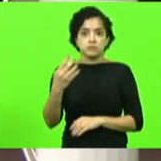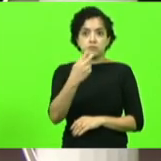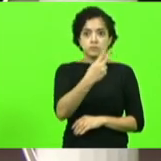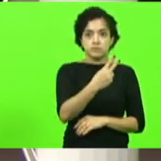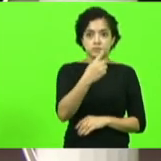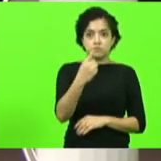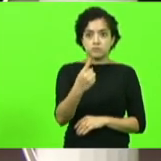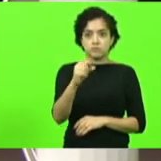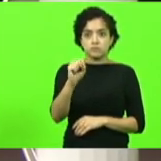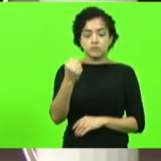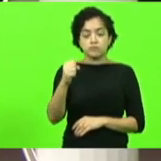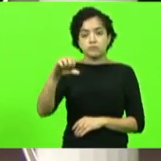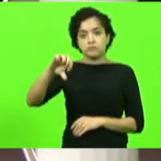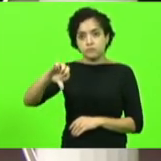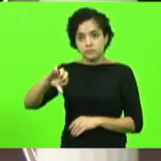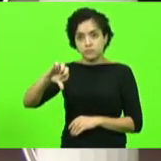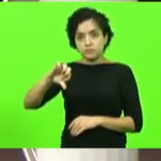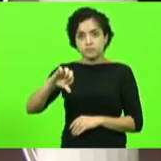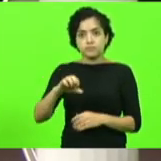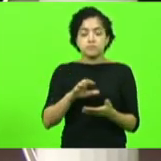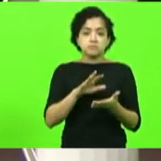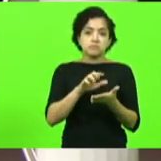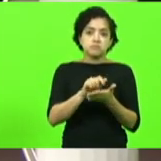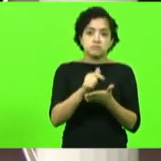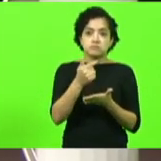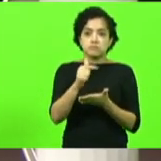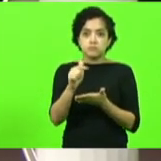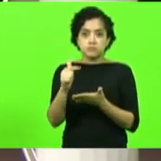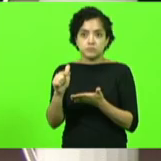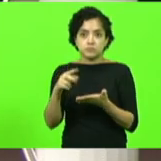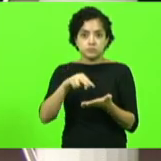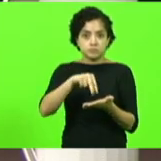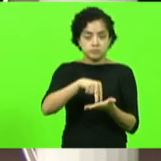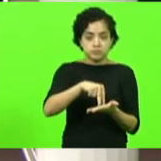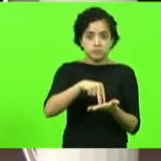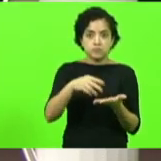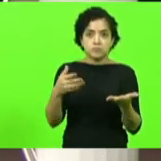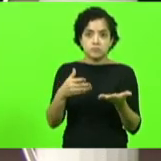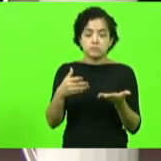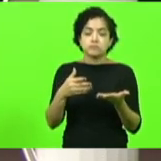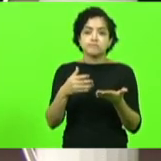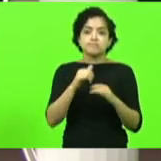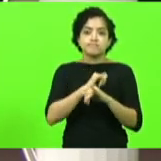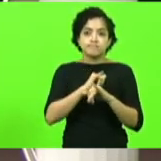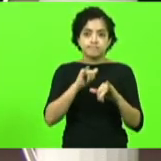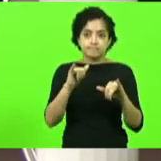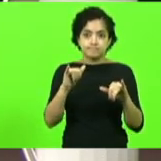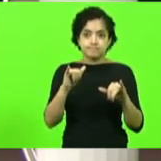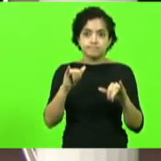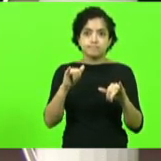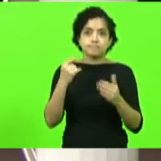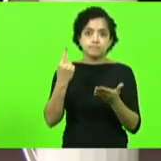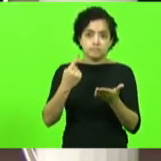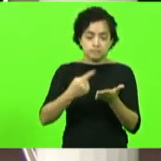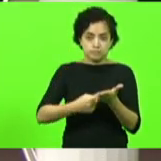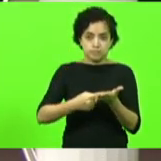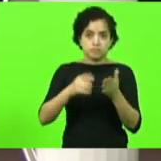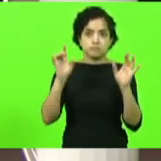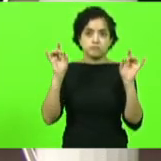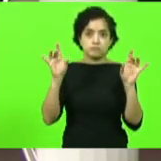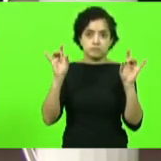.189 não havendo mais oradores inscritos esta presidência convoca outra sessão especial